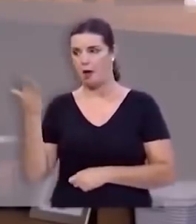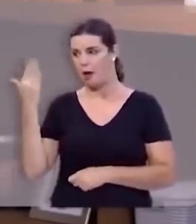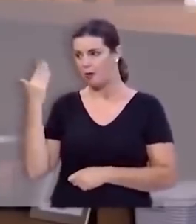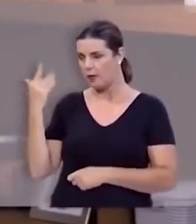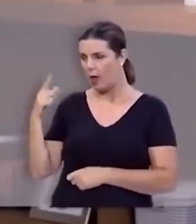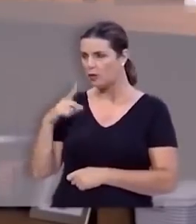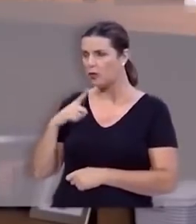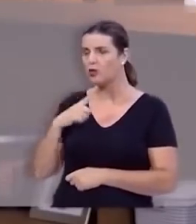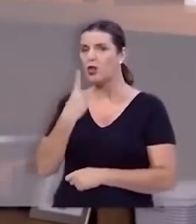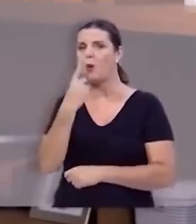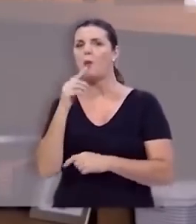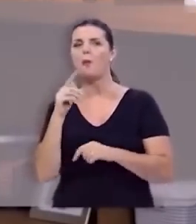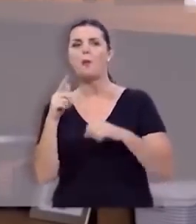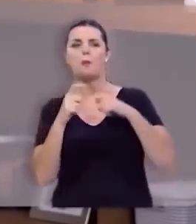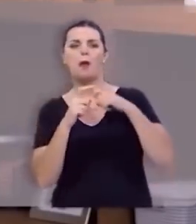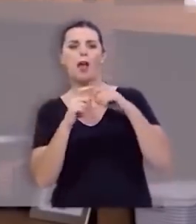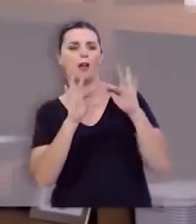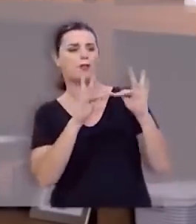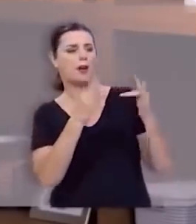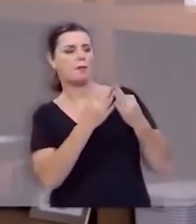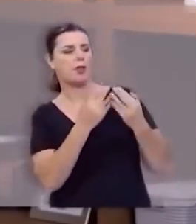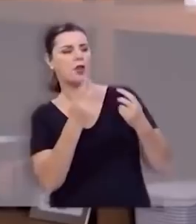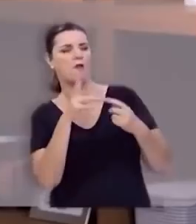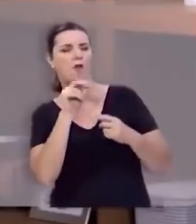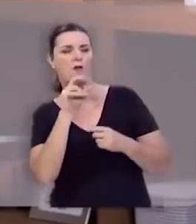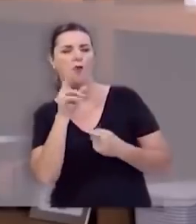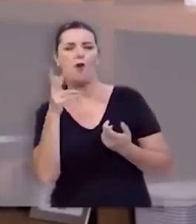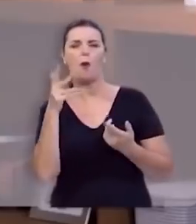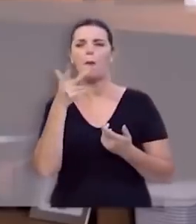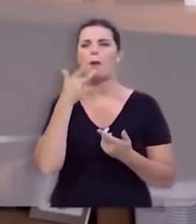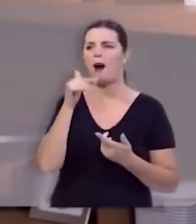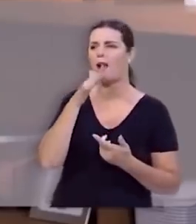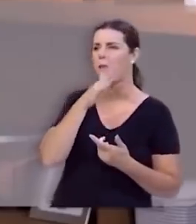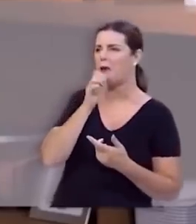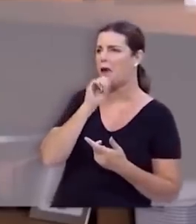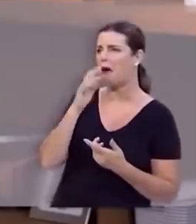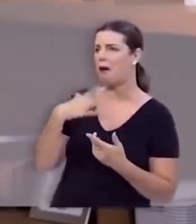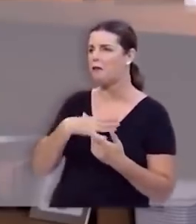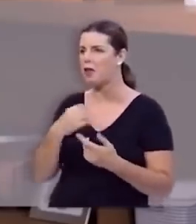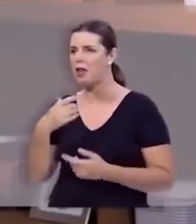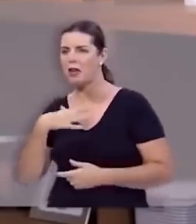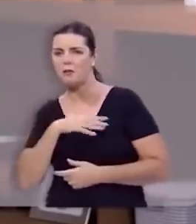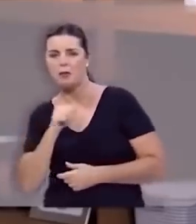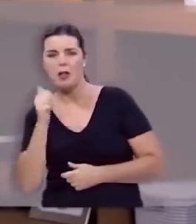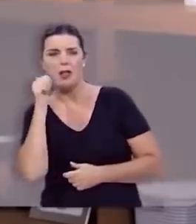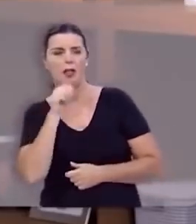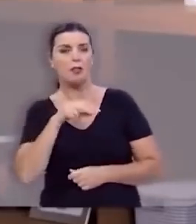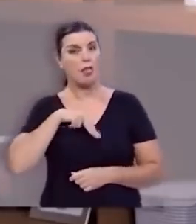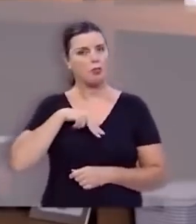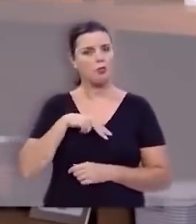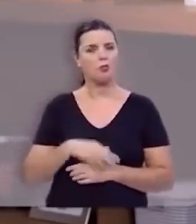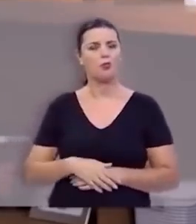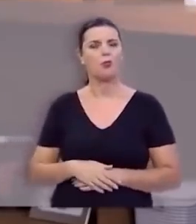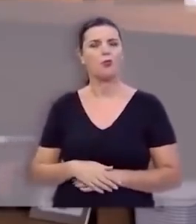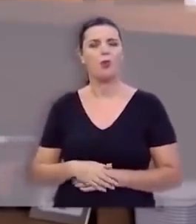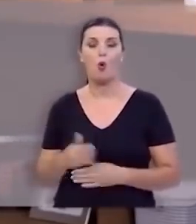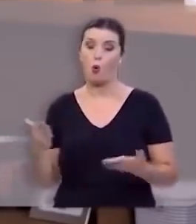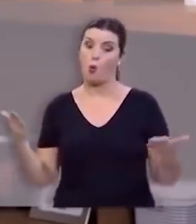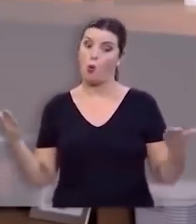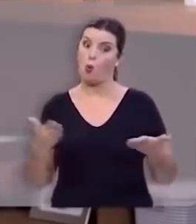Outrora você tinha o médico da família, era o médico do avô, da avó, do pai, da mãe, do filho, da filha, do neto, da neta.